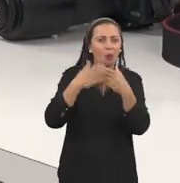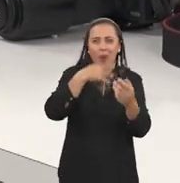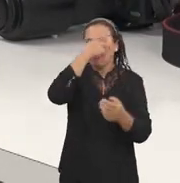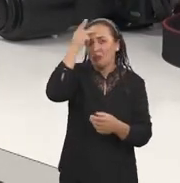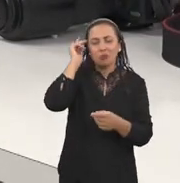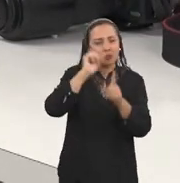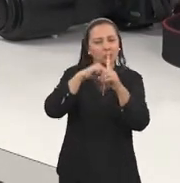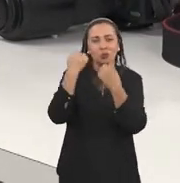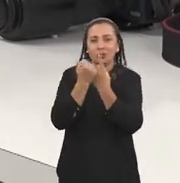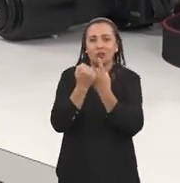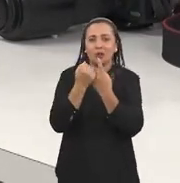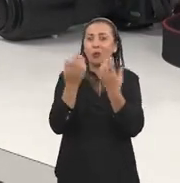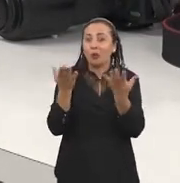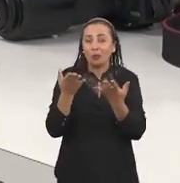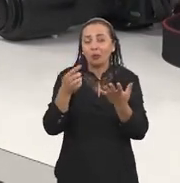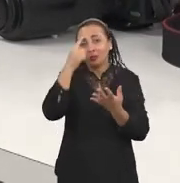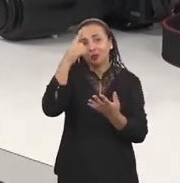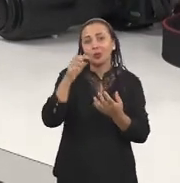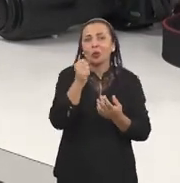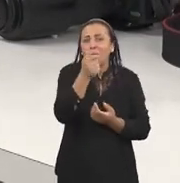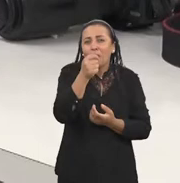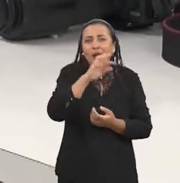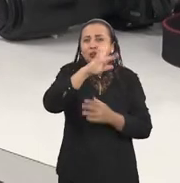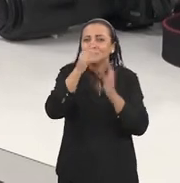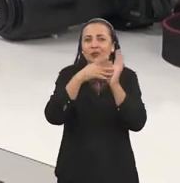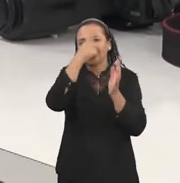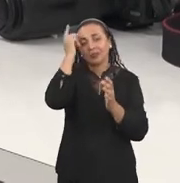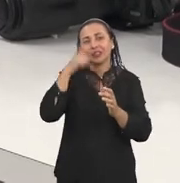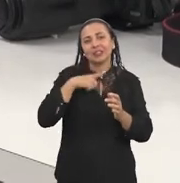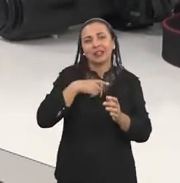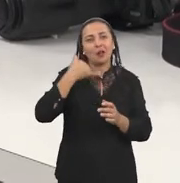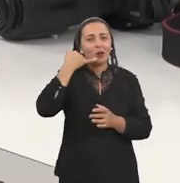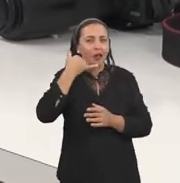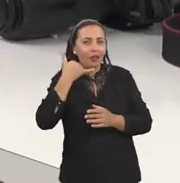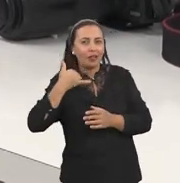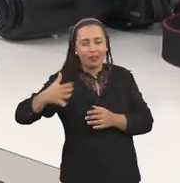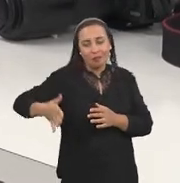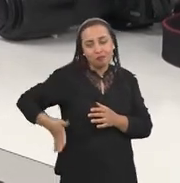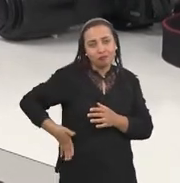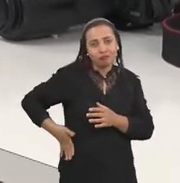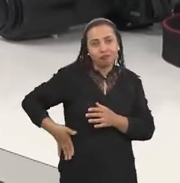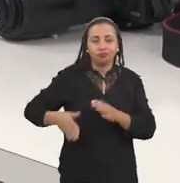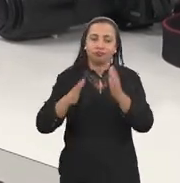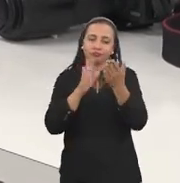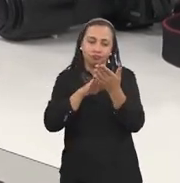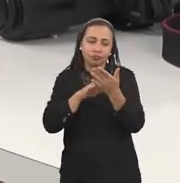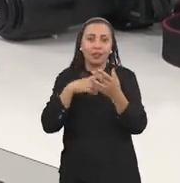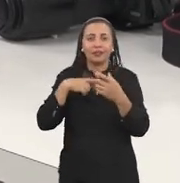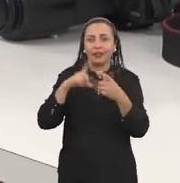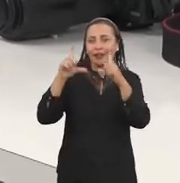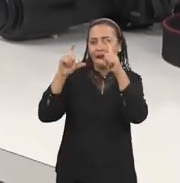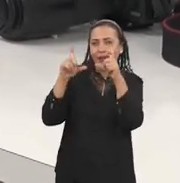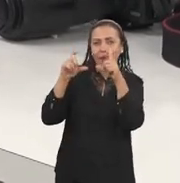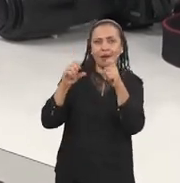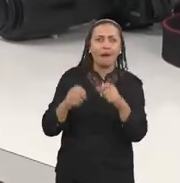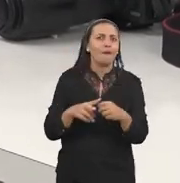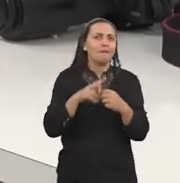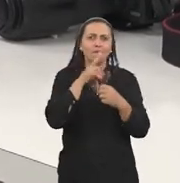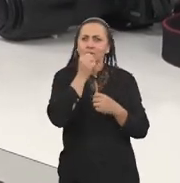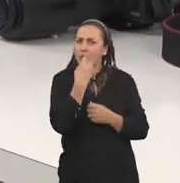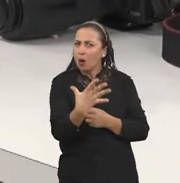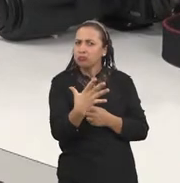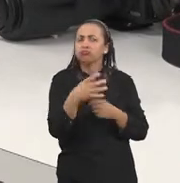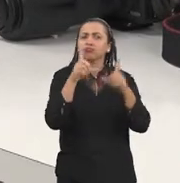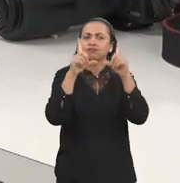Hoje em dia, quase todo mundo tem um celular na mão, no bolso, e esses celulares têm câmeras fotográficas